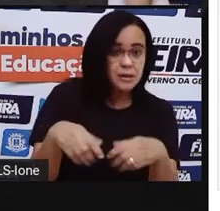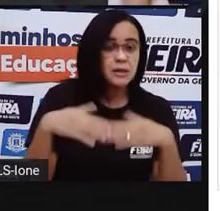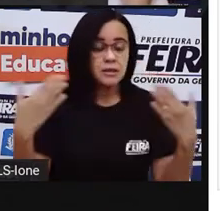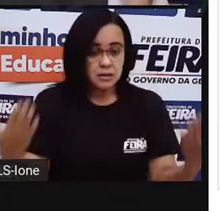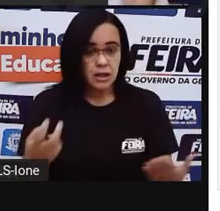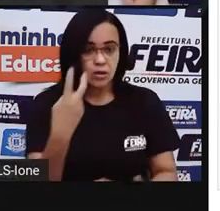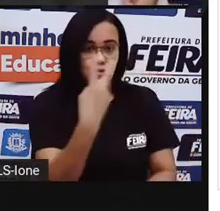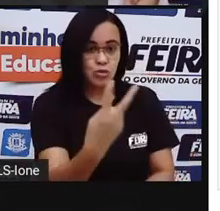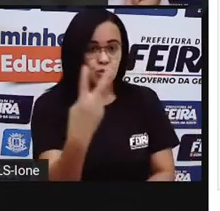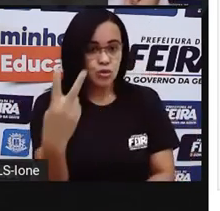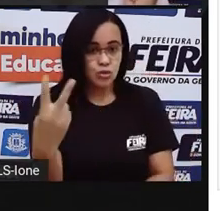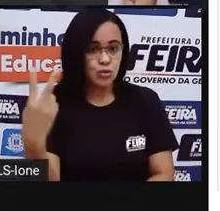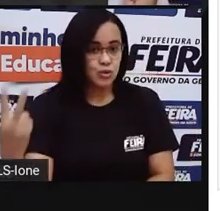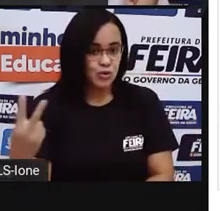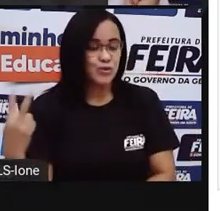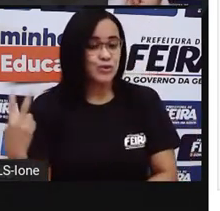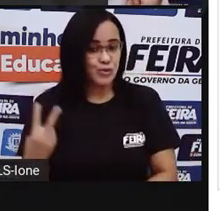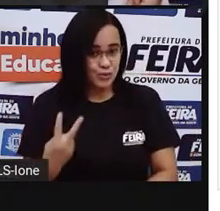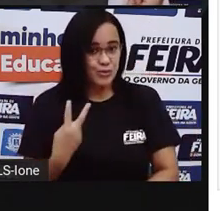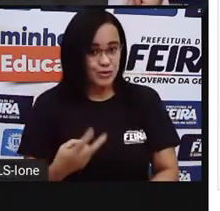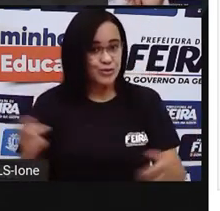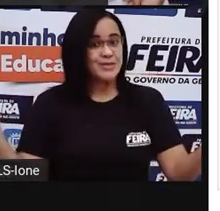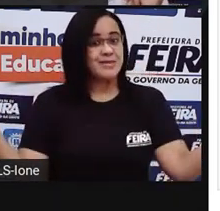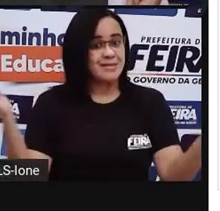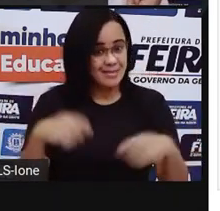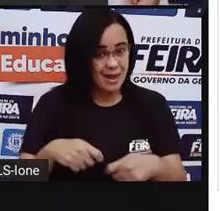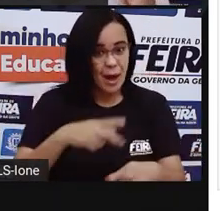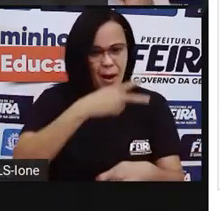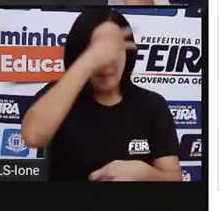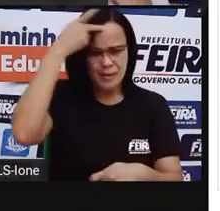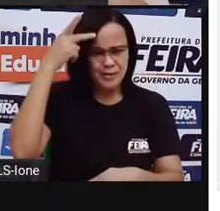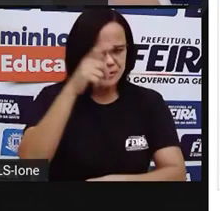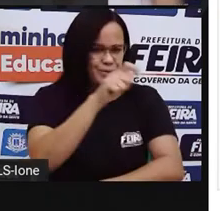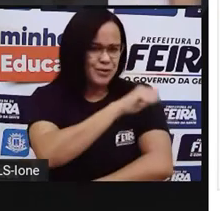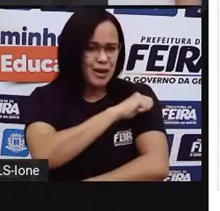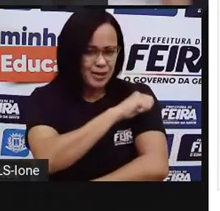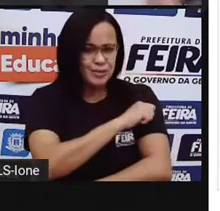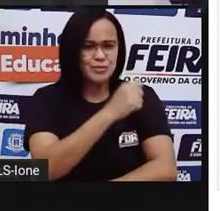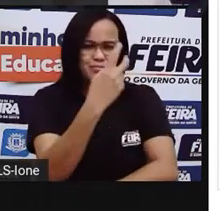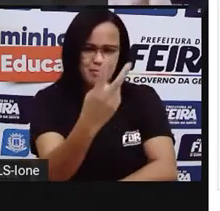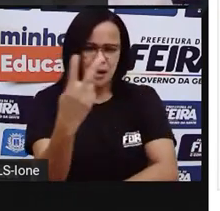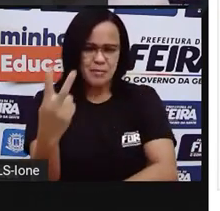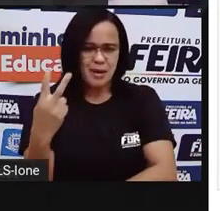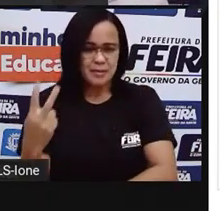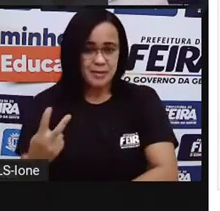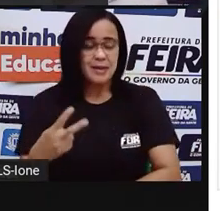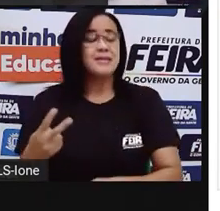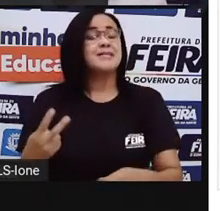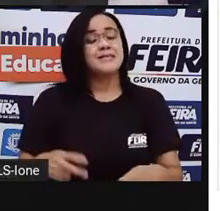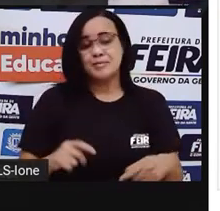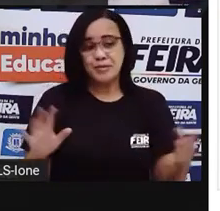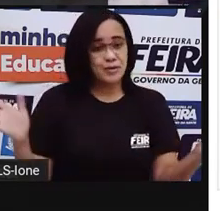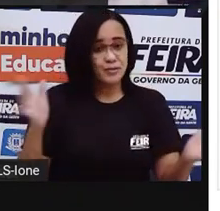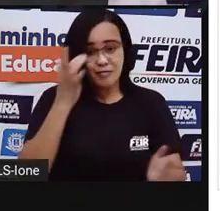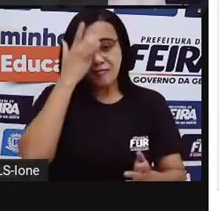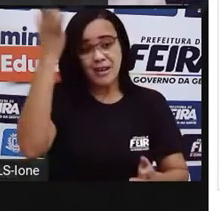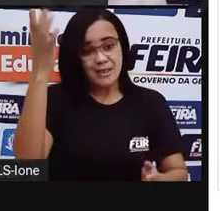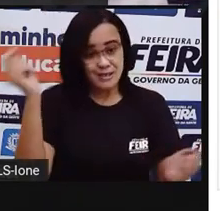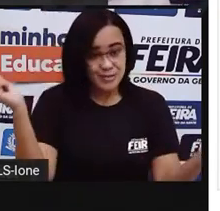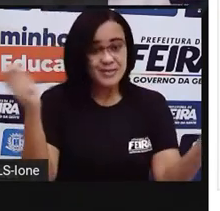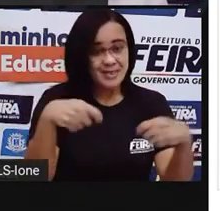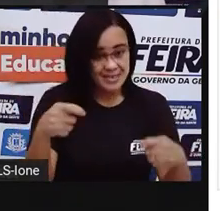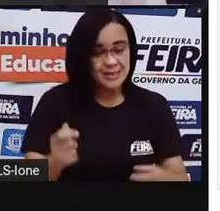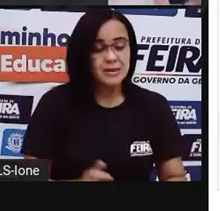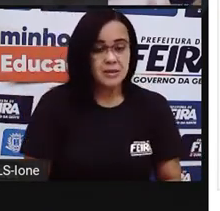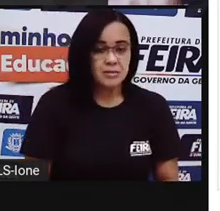dois. Então eu vou contando, ó, dois, mais dois, mais dois, né? Até contar todos os alunos. São estratégias,